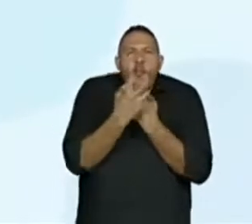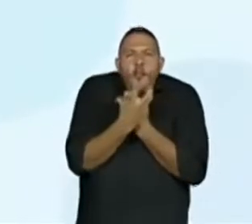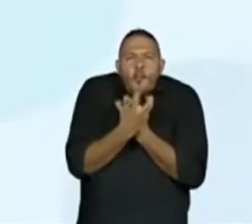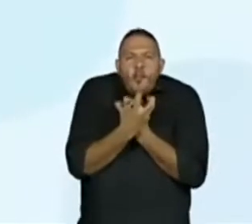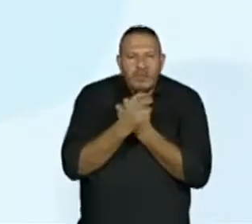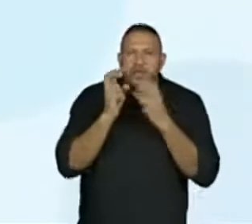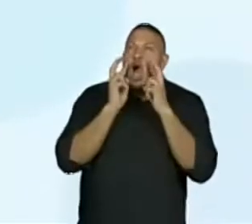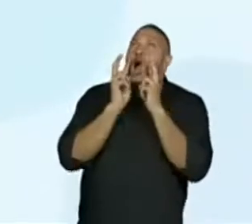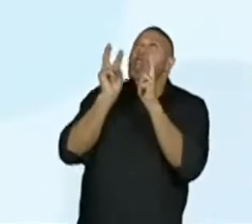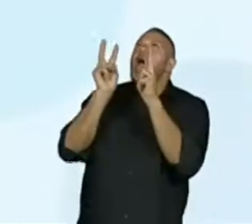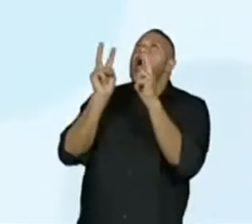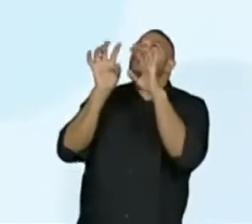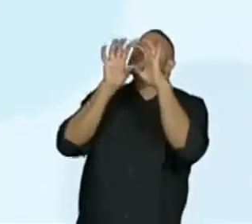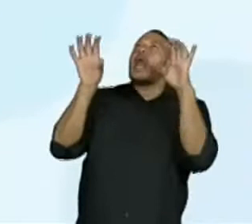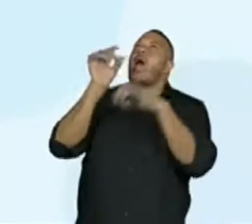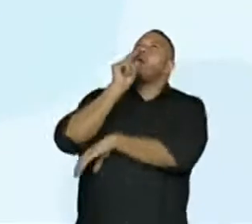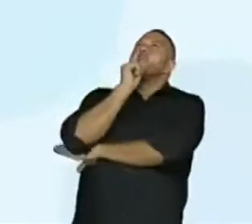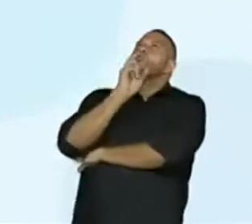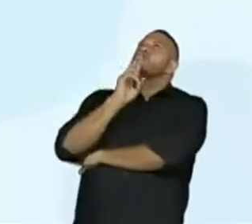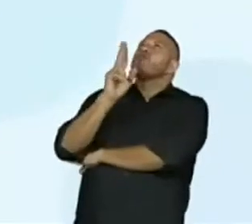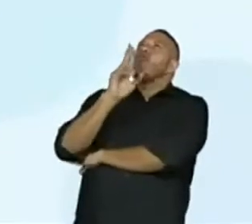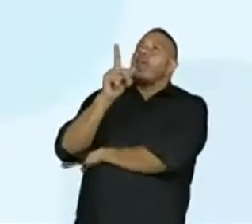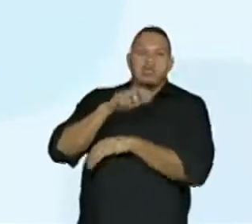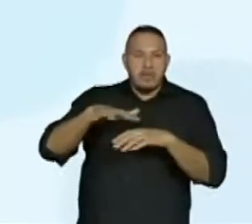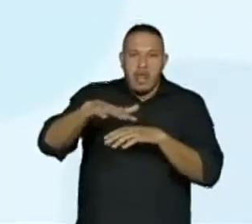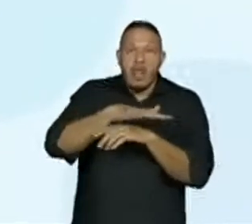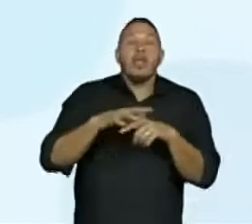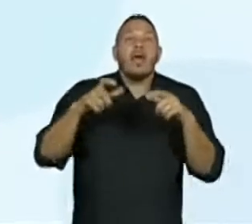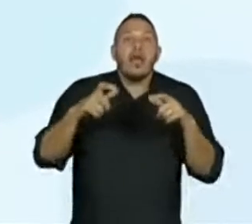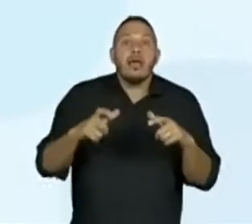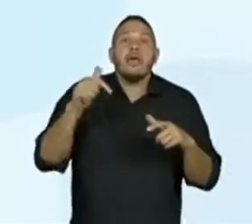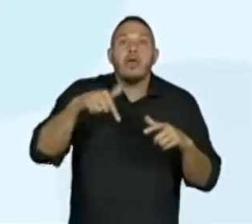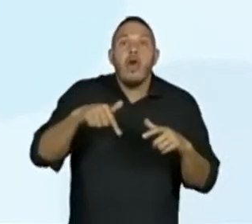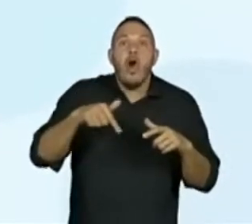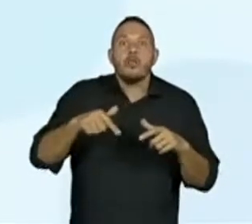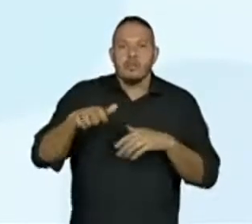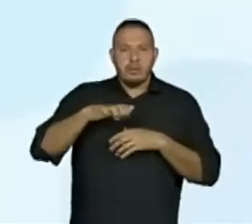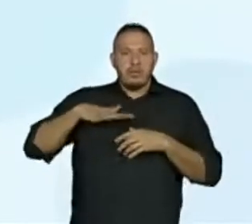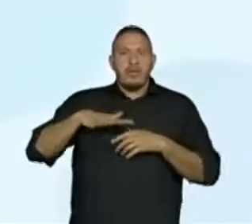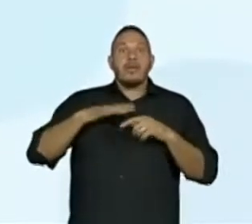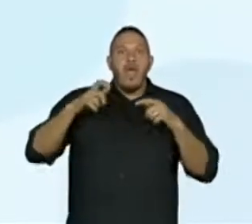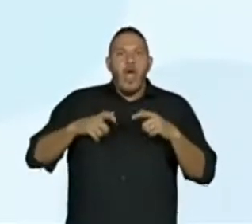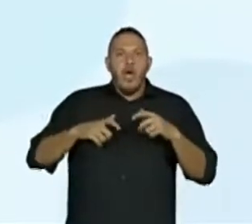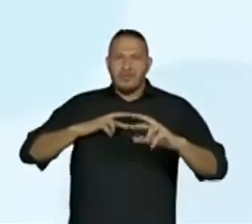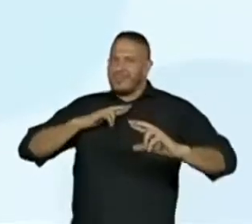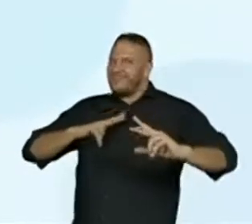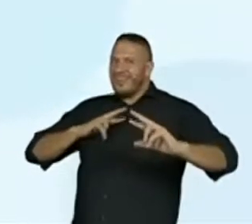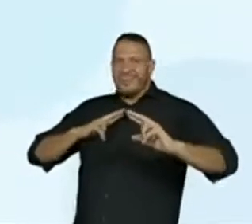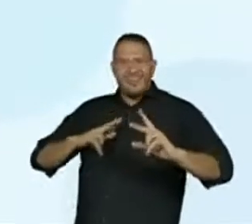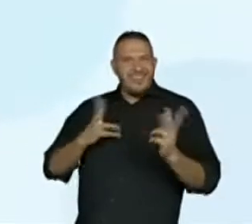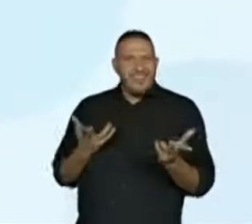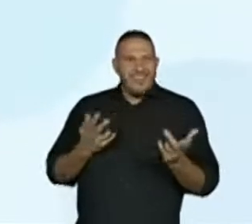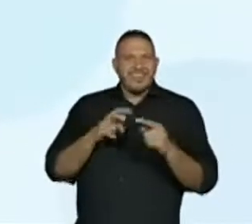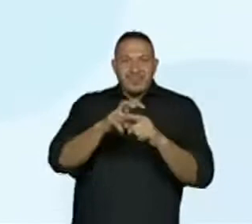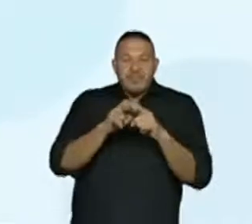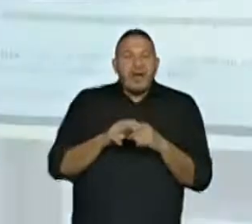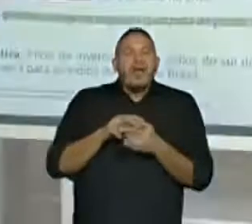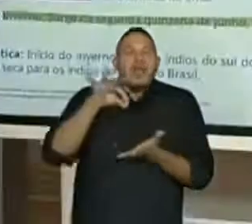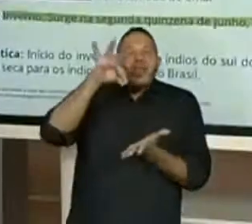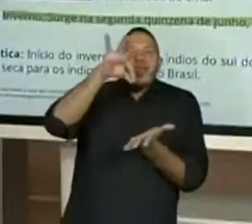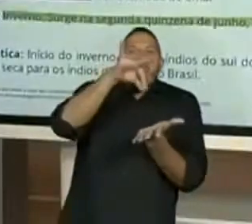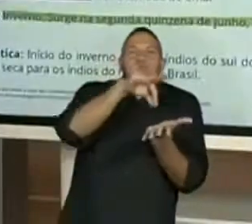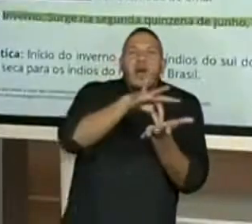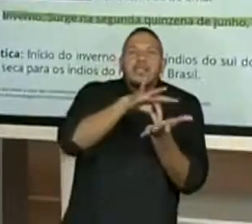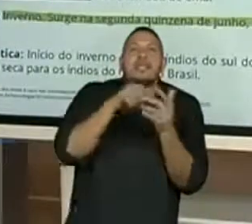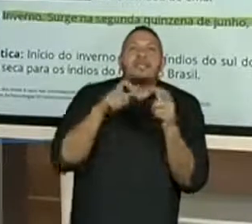para o céu de diferentes regiões o que a gente vai ver é um pouco diferente por causa da nossa localidade em